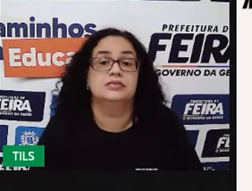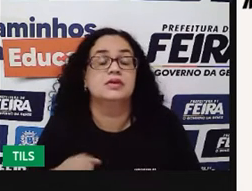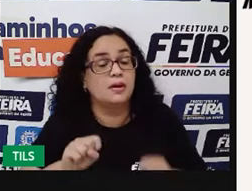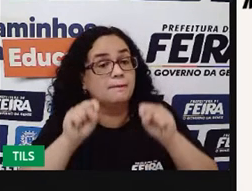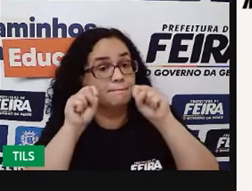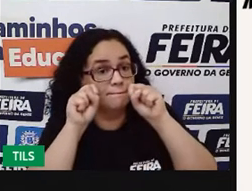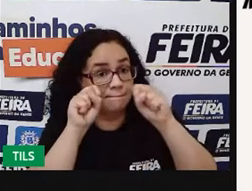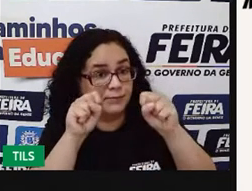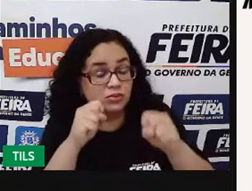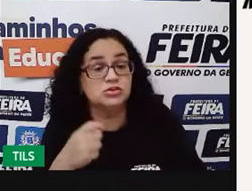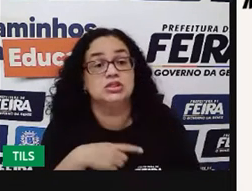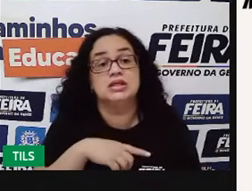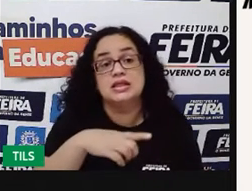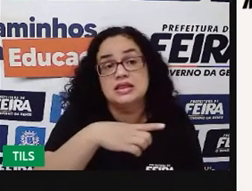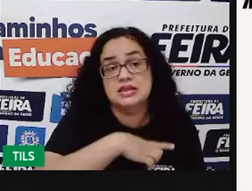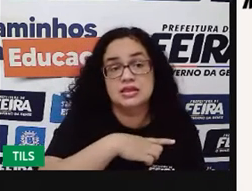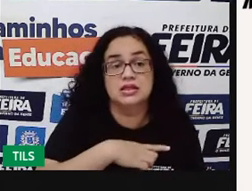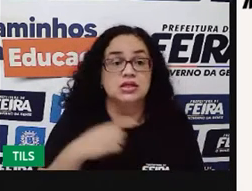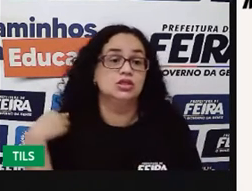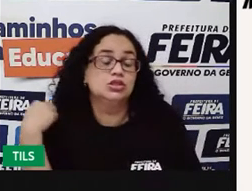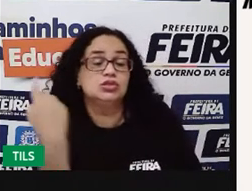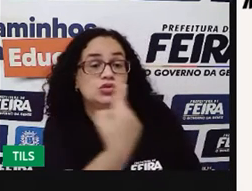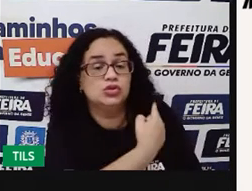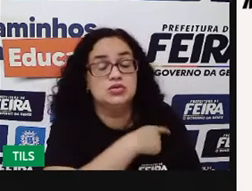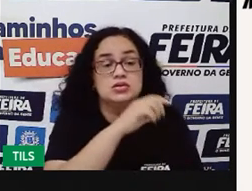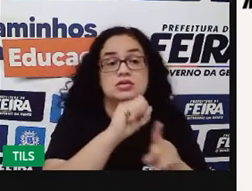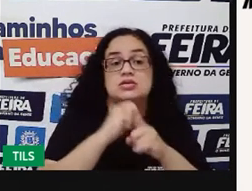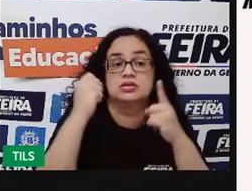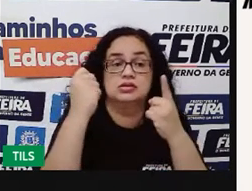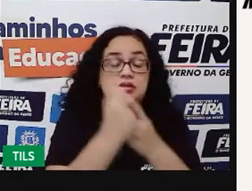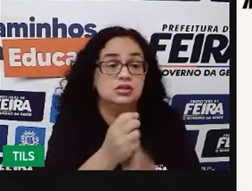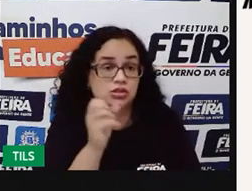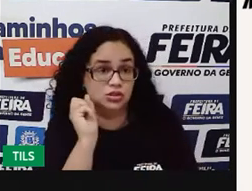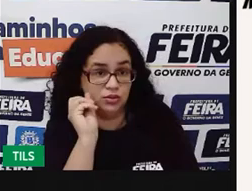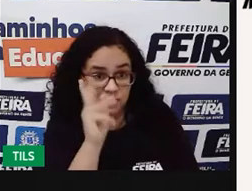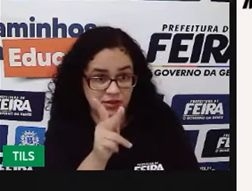podem tomar decisões dentro da nossa sociedade. Certo?